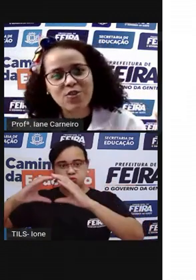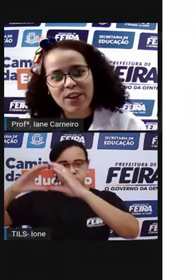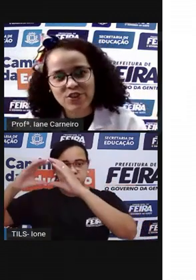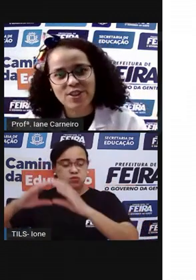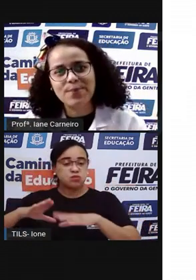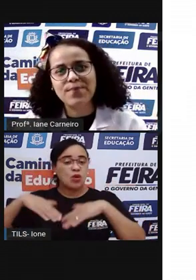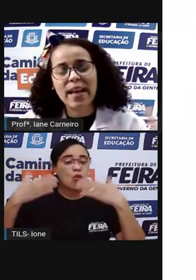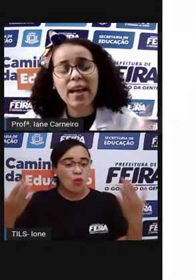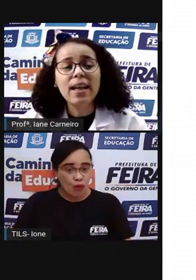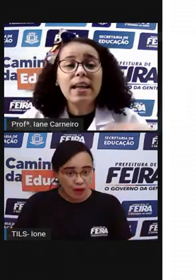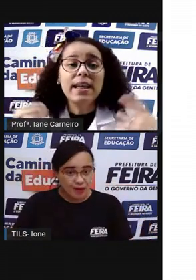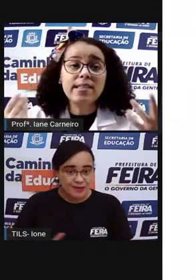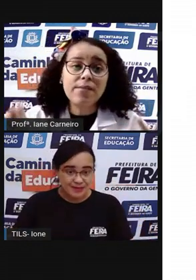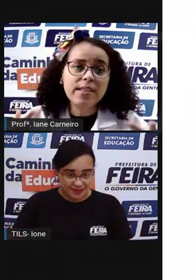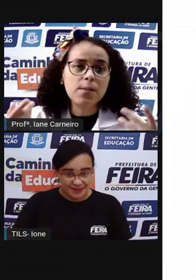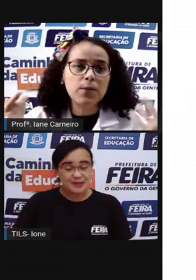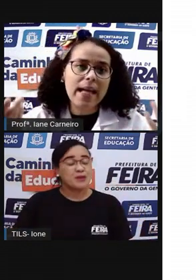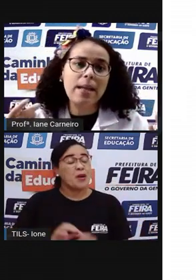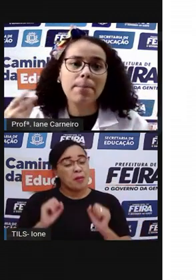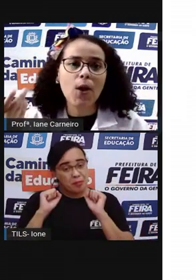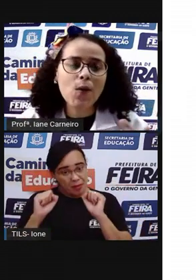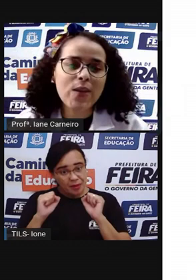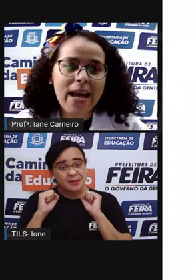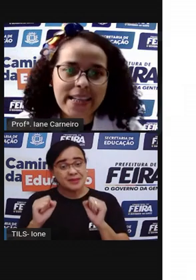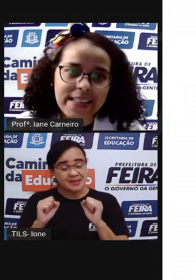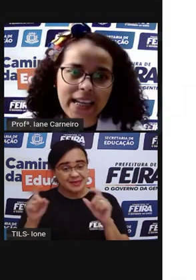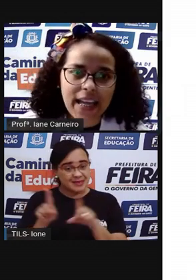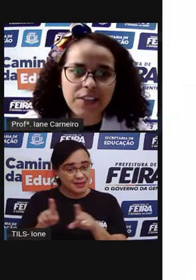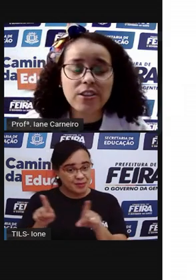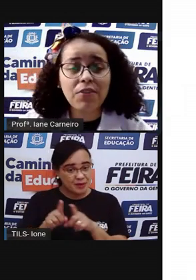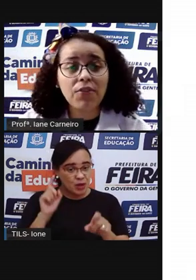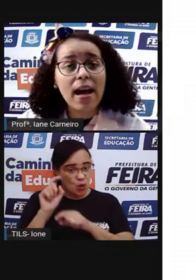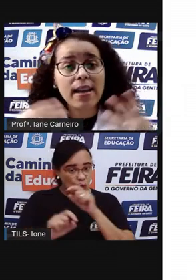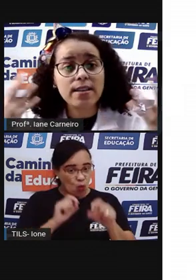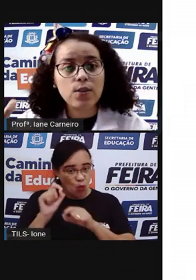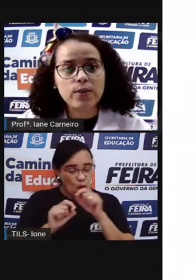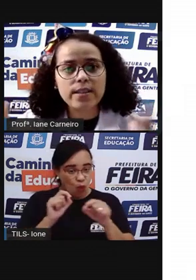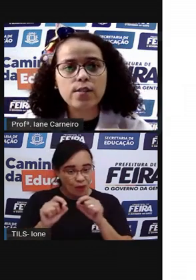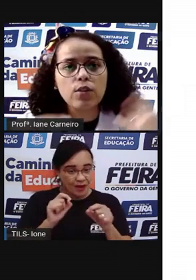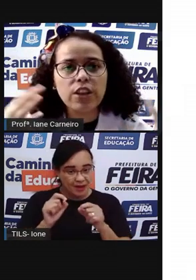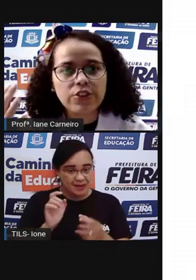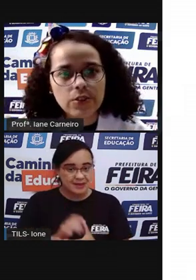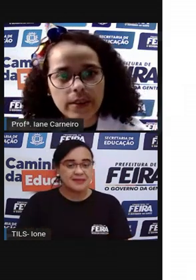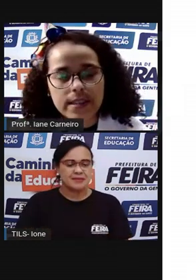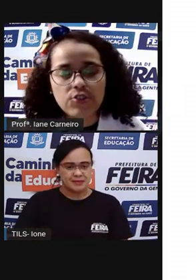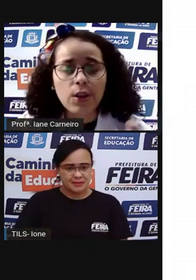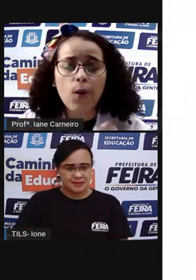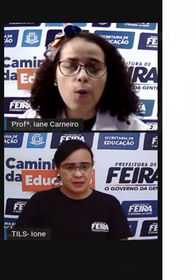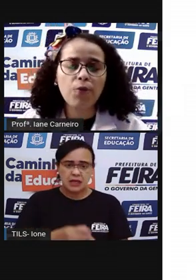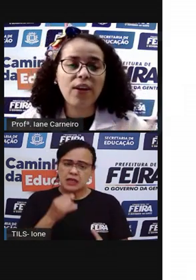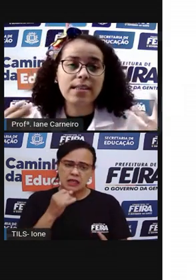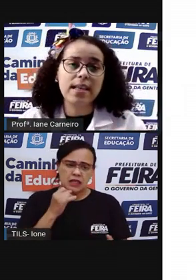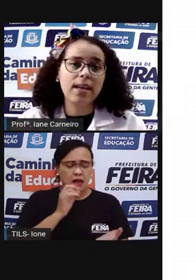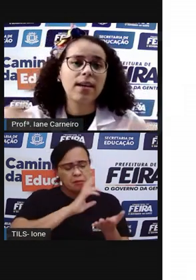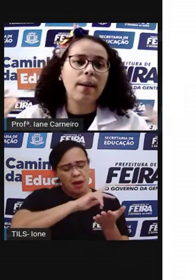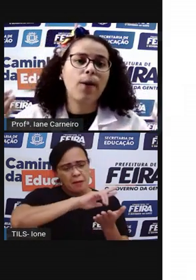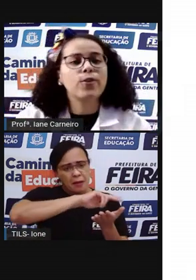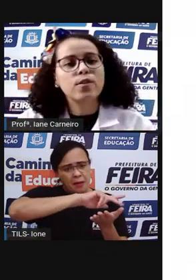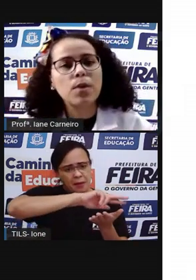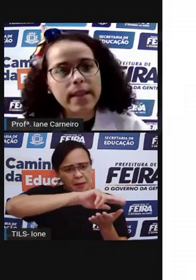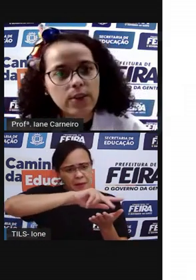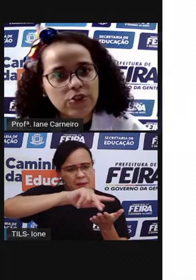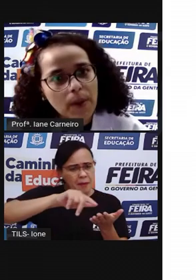só se divertir, né? E se vocês puderem procurar na internet, tem várias outras sugestões de como fazer